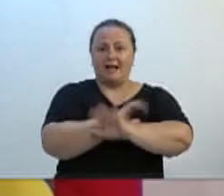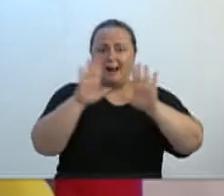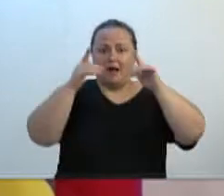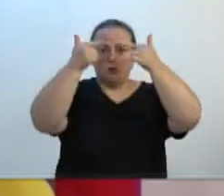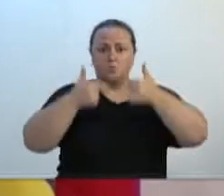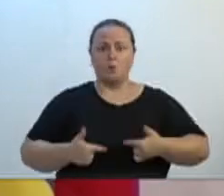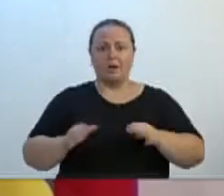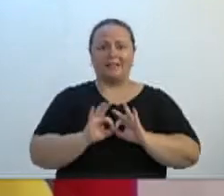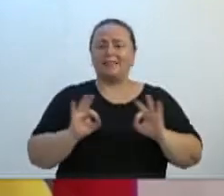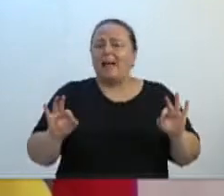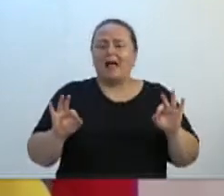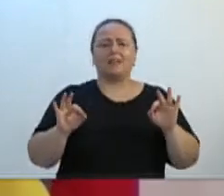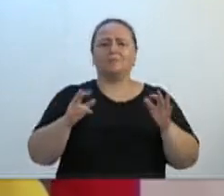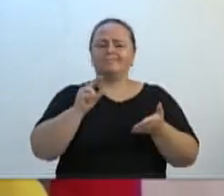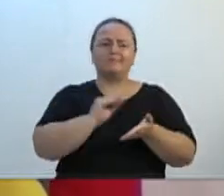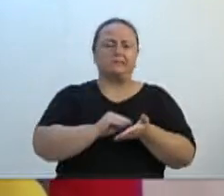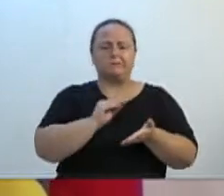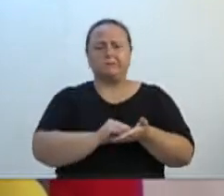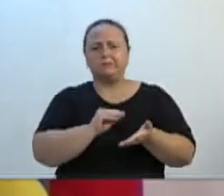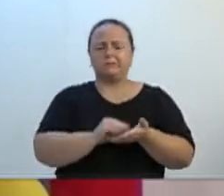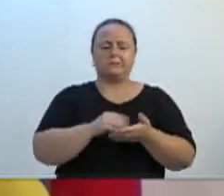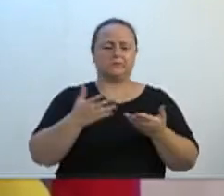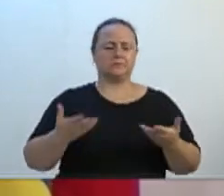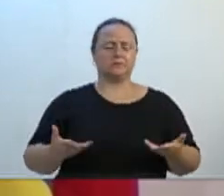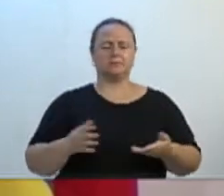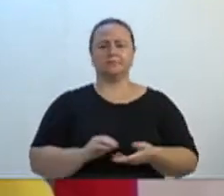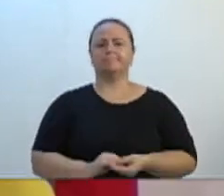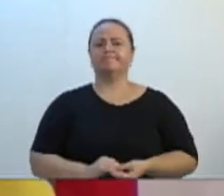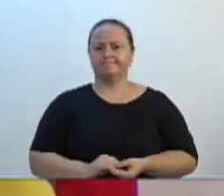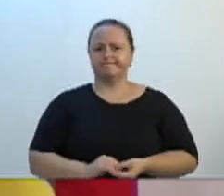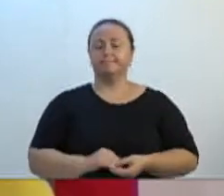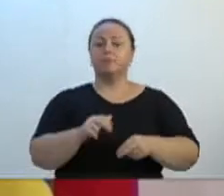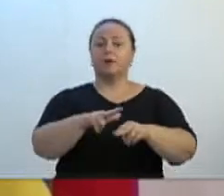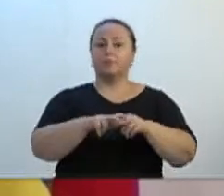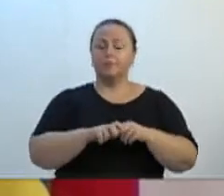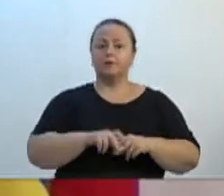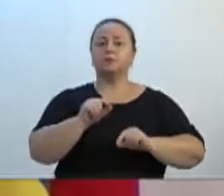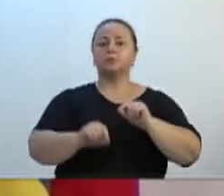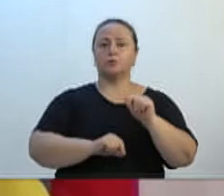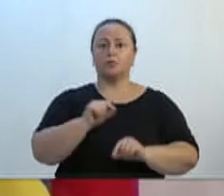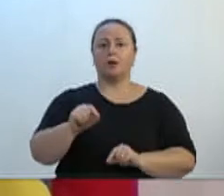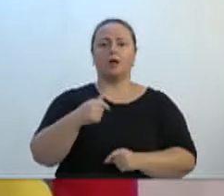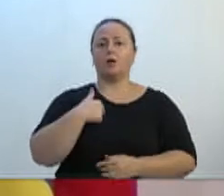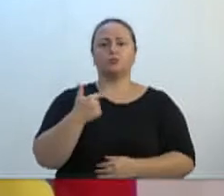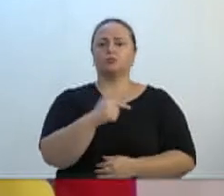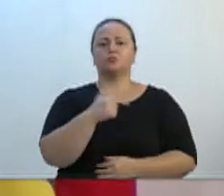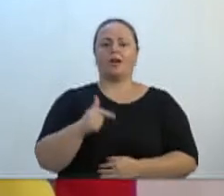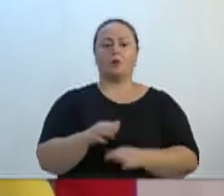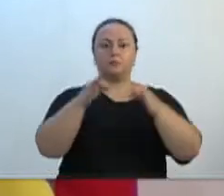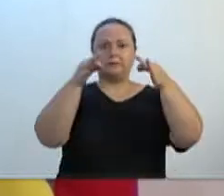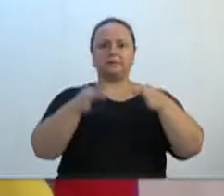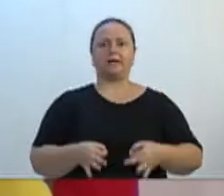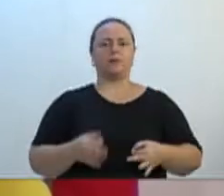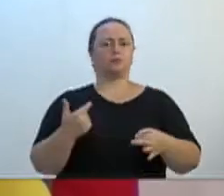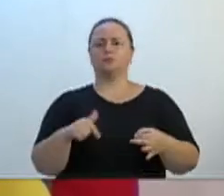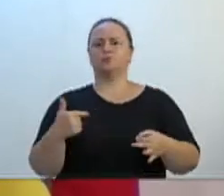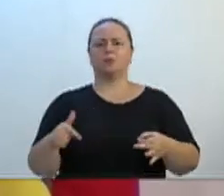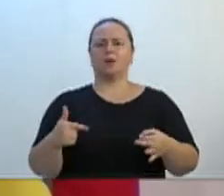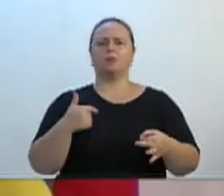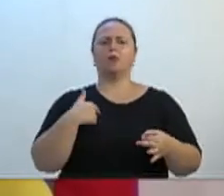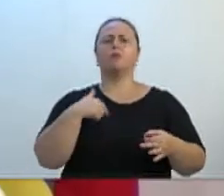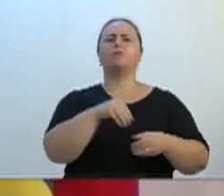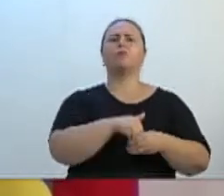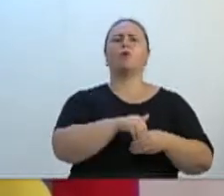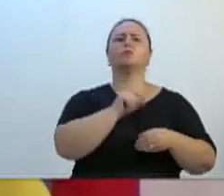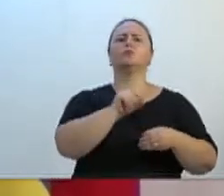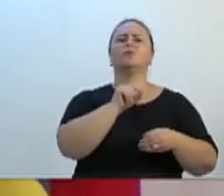plausível para um projeto de regime de urgência, a ponto de a gente ter 100% de certeza no que nós estamos votando, porque nós estamos decidindo aqui a retirada